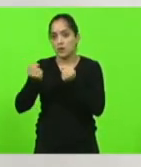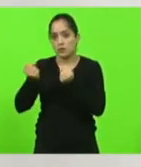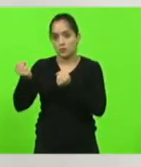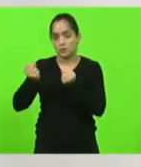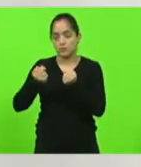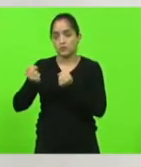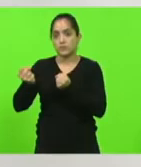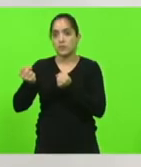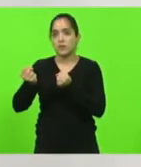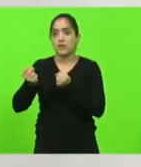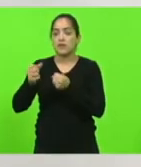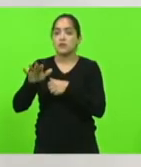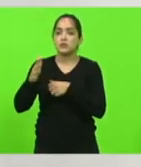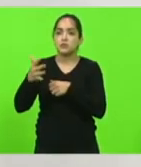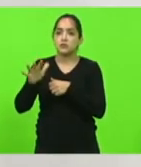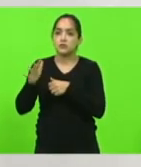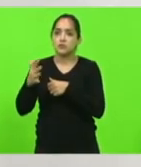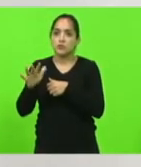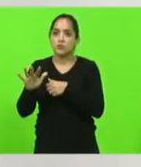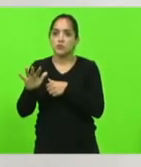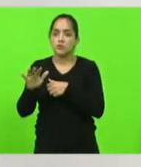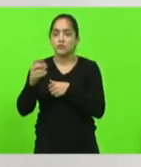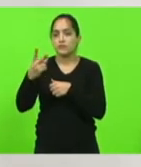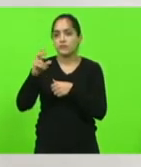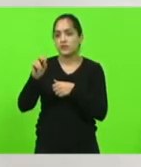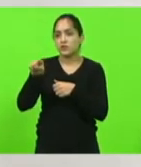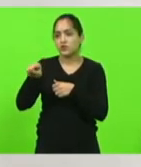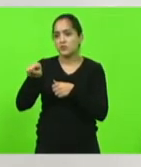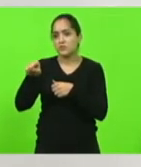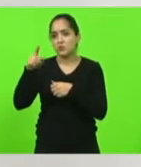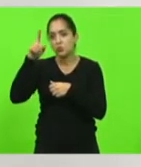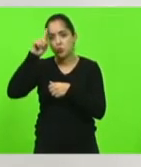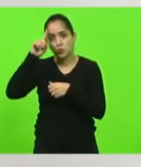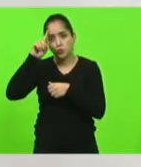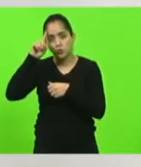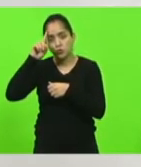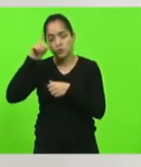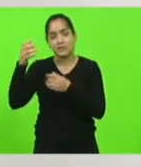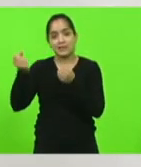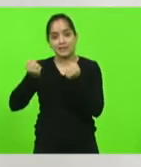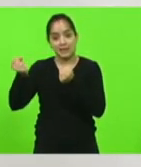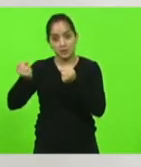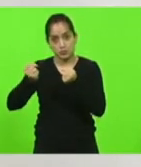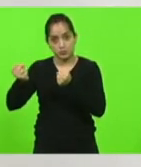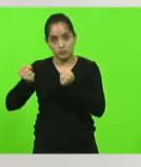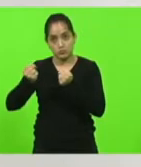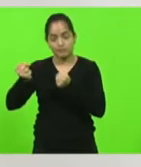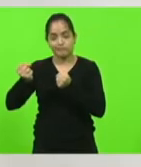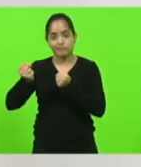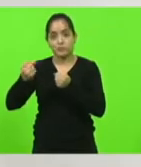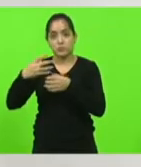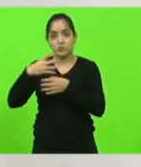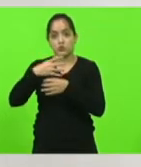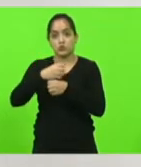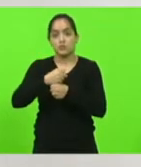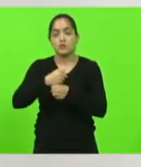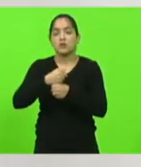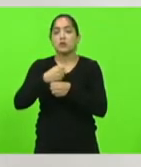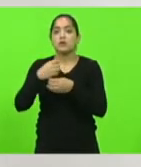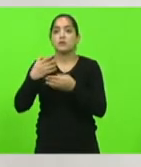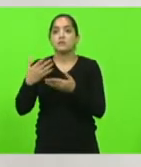gira em torno de 20 mil veículos dia vai ser feito naquele